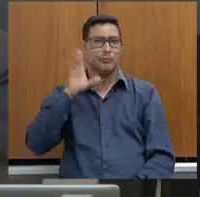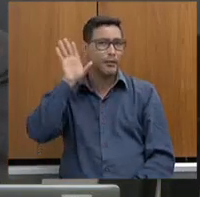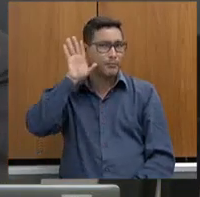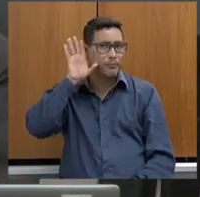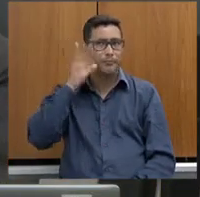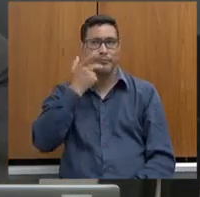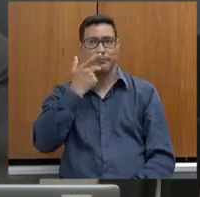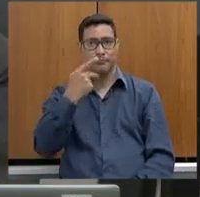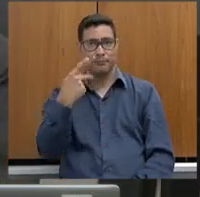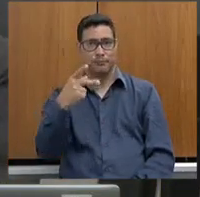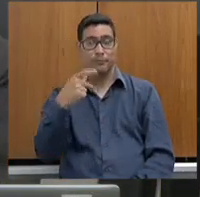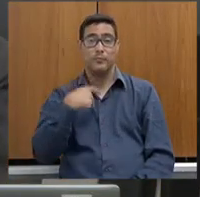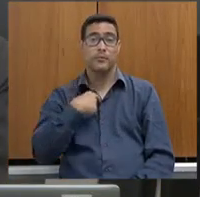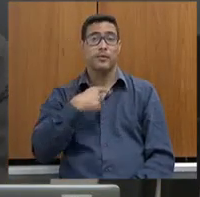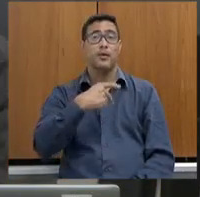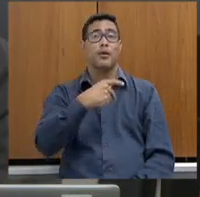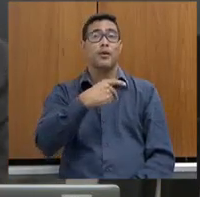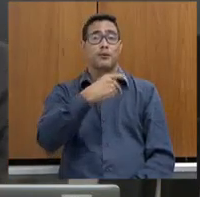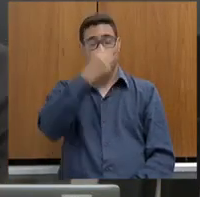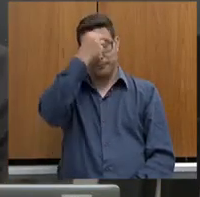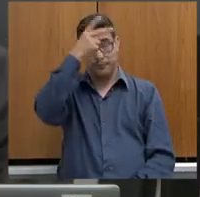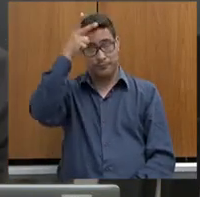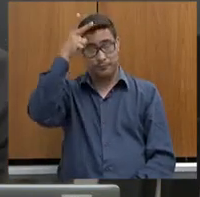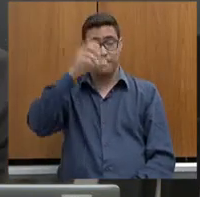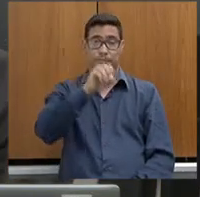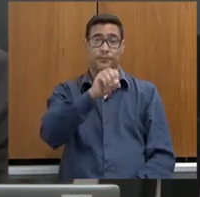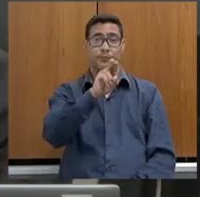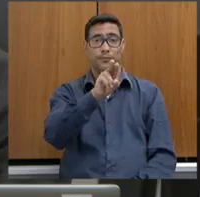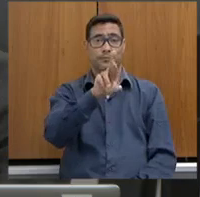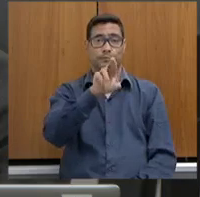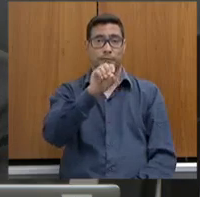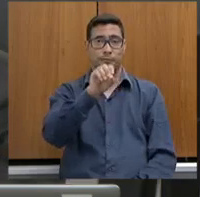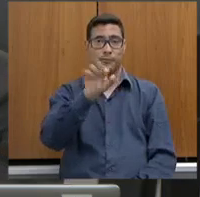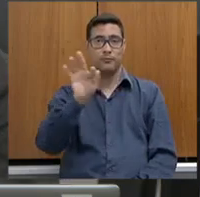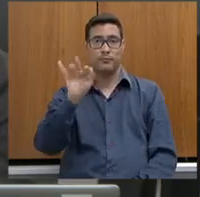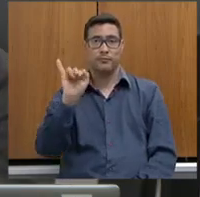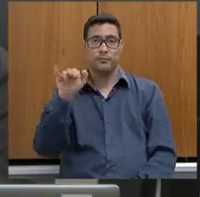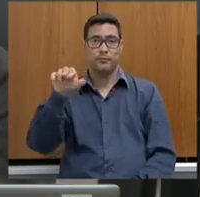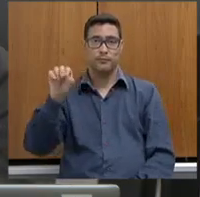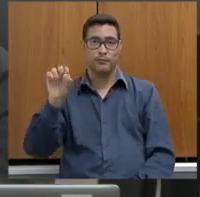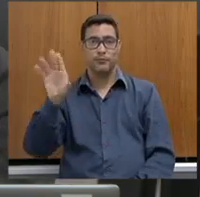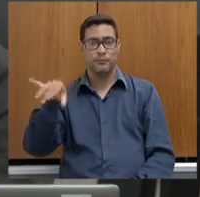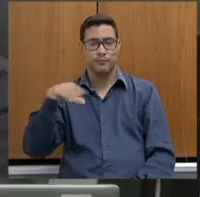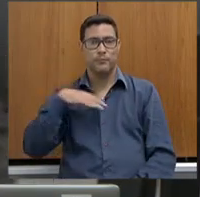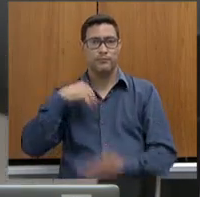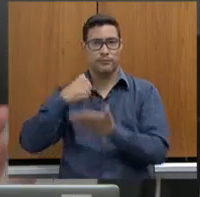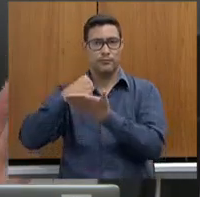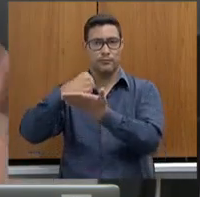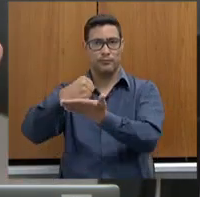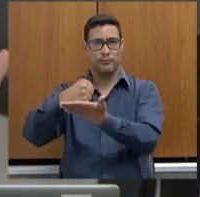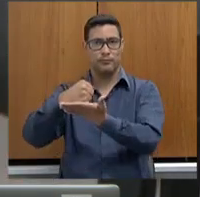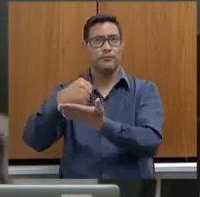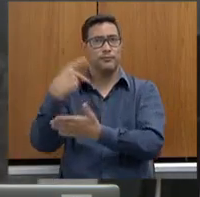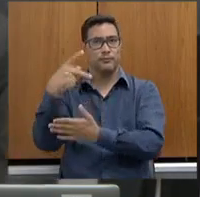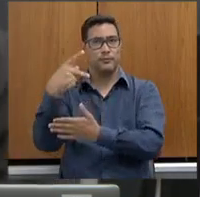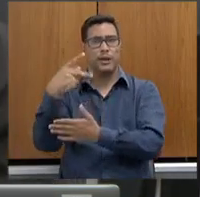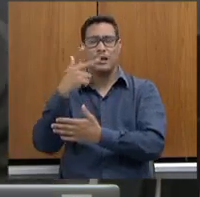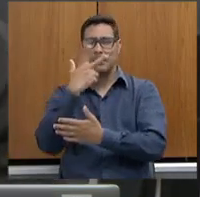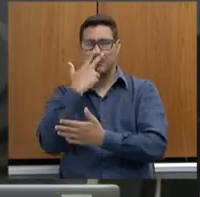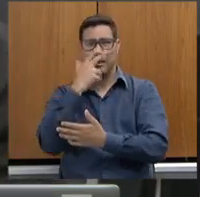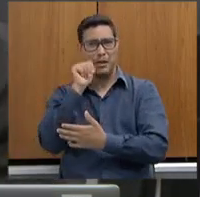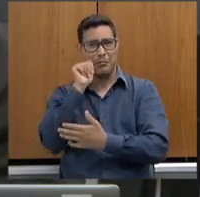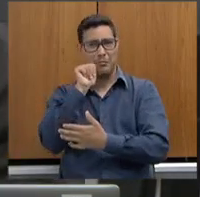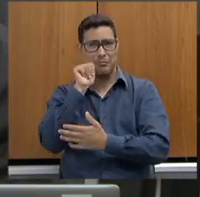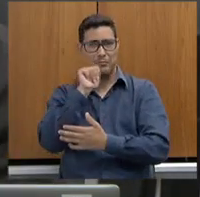o prefeito de Ouro Fino, era um prefeito que era da base de apoio a ele, prefeito, aliás, me parece que um prefeito,